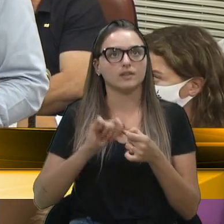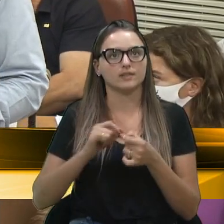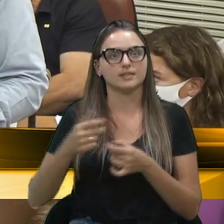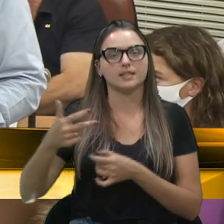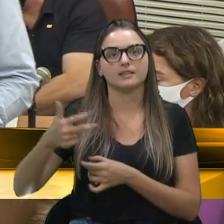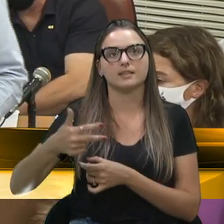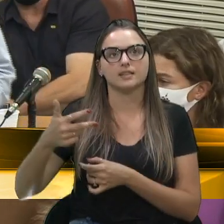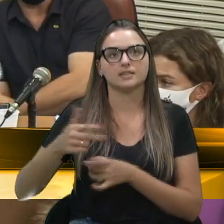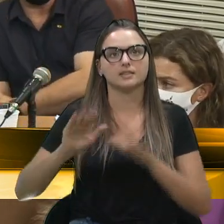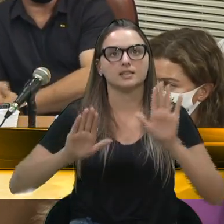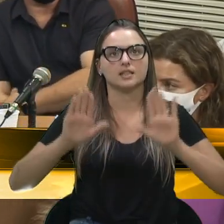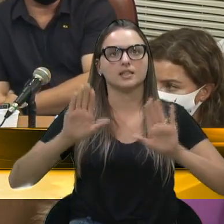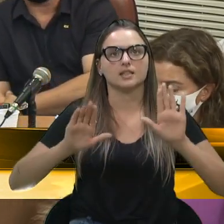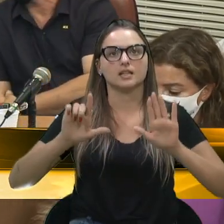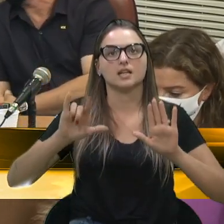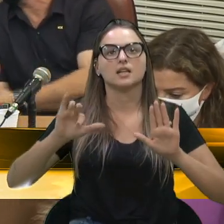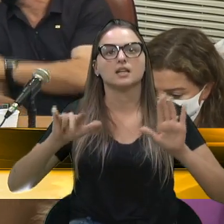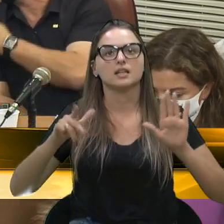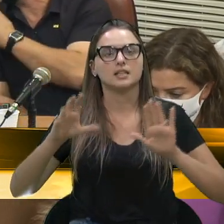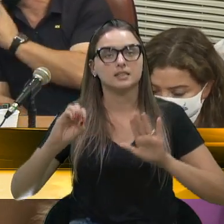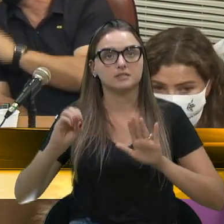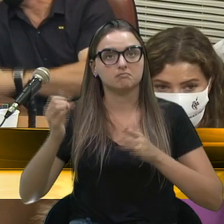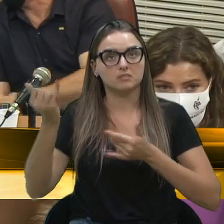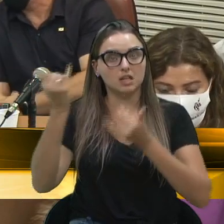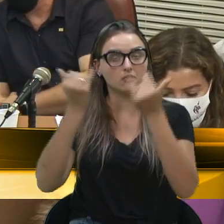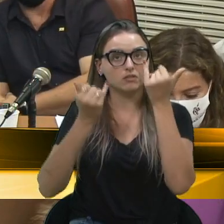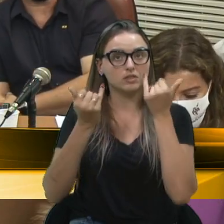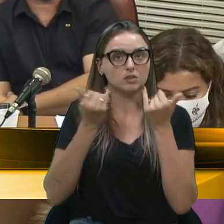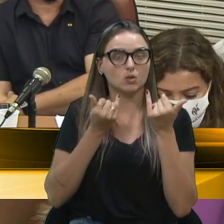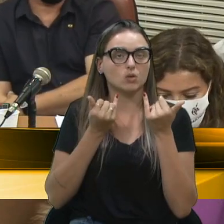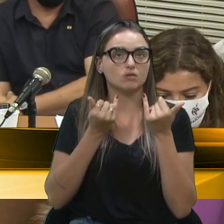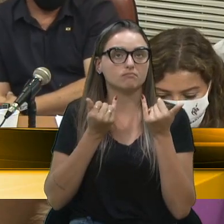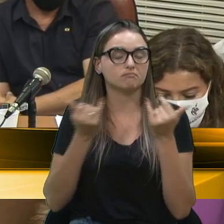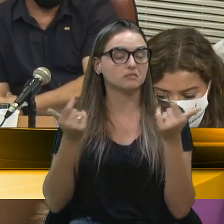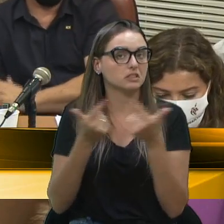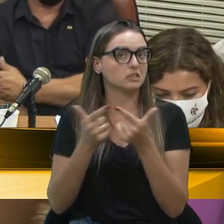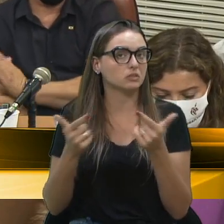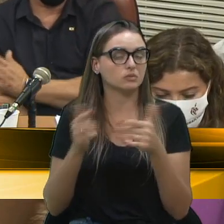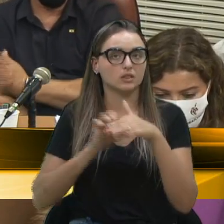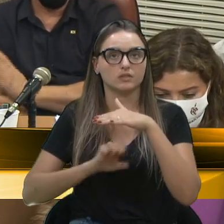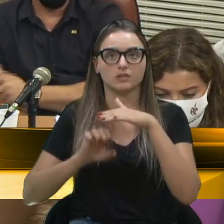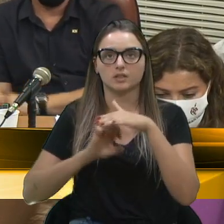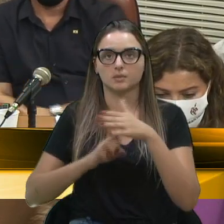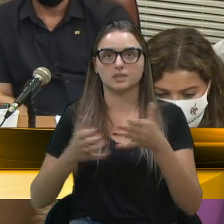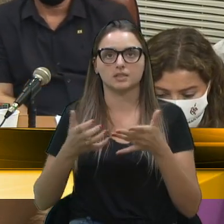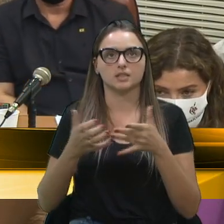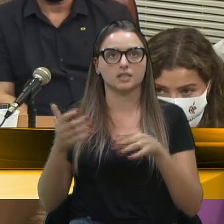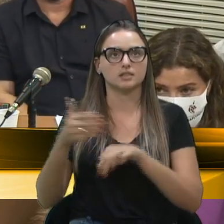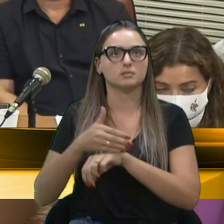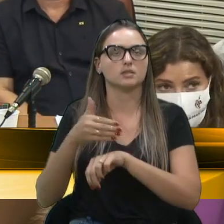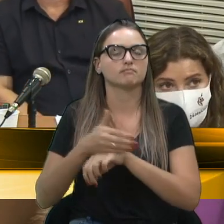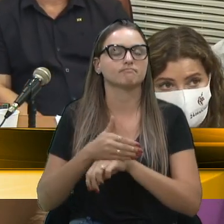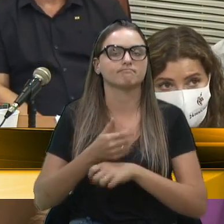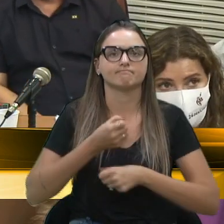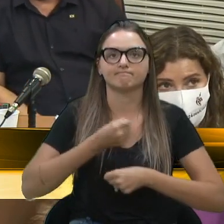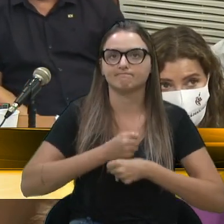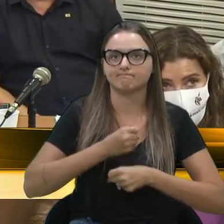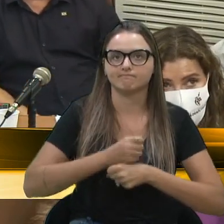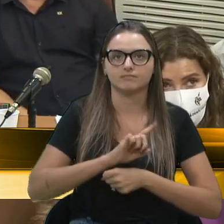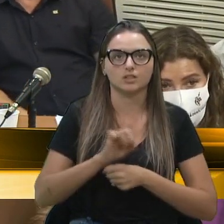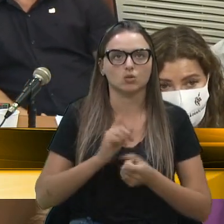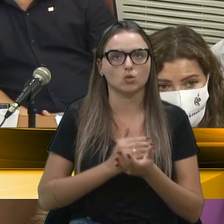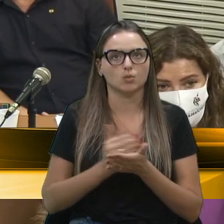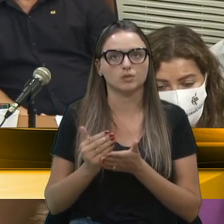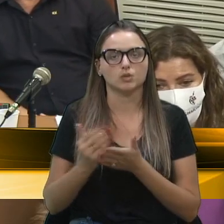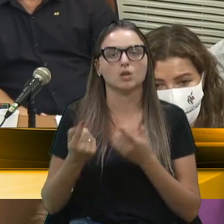Então esse é motivo que me passaram de que a obra não saiu, mas está